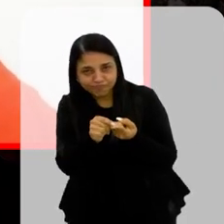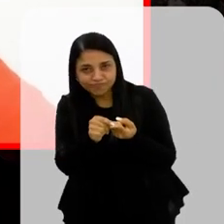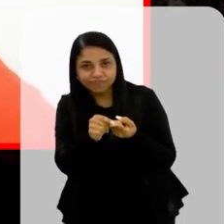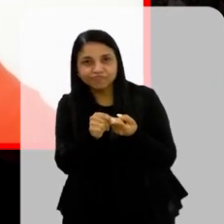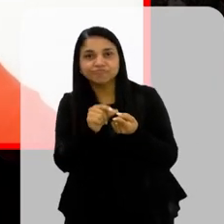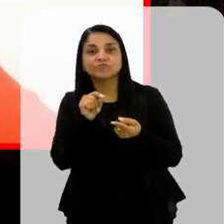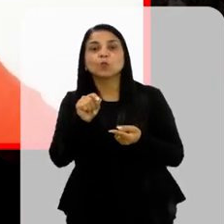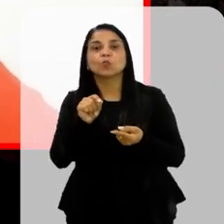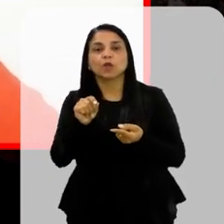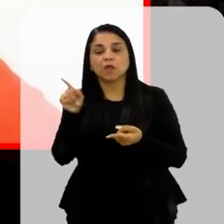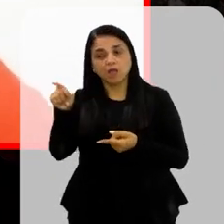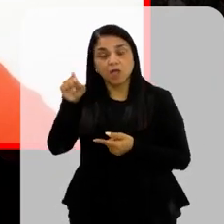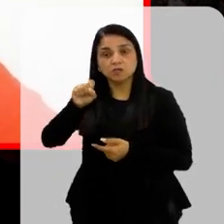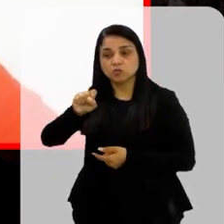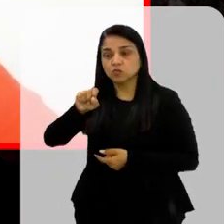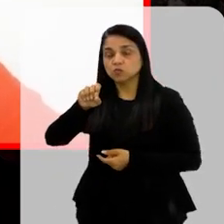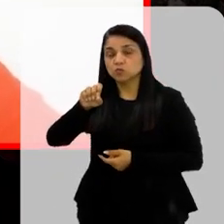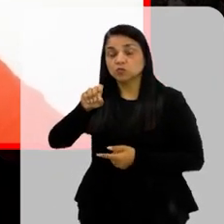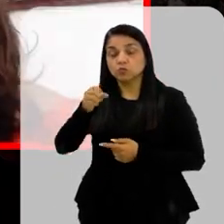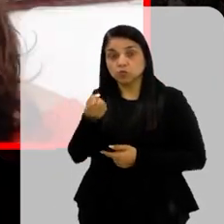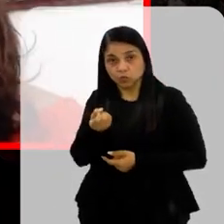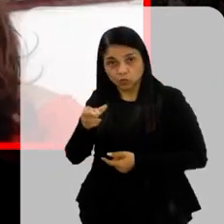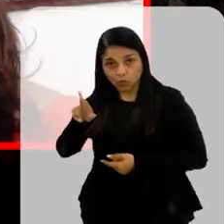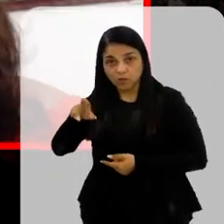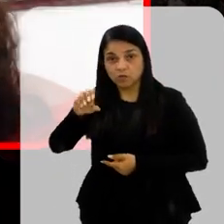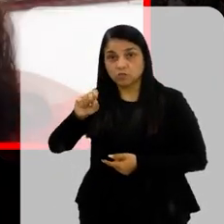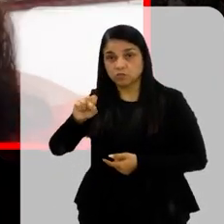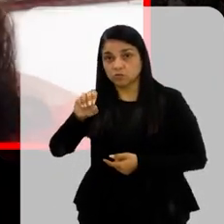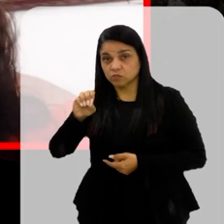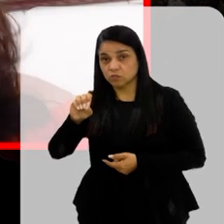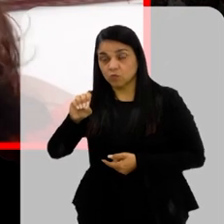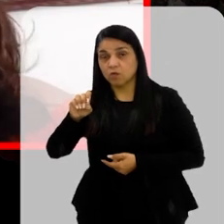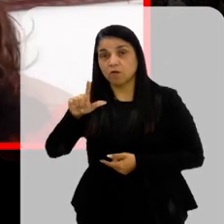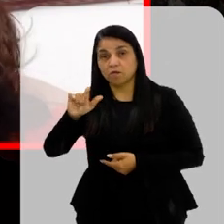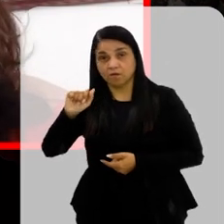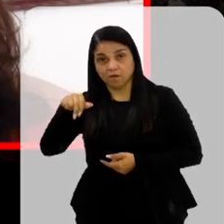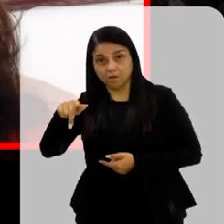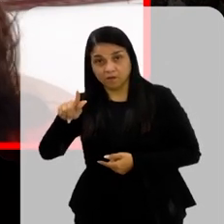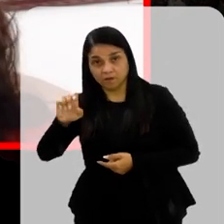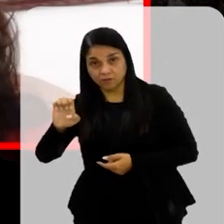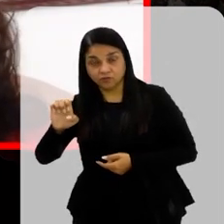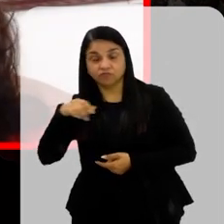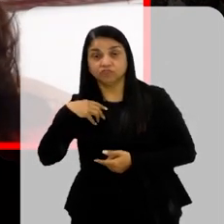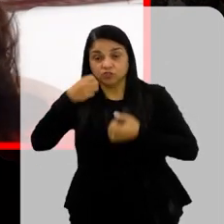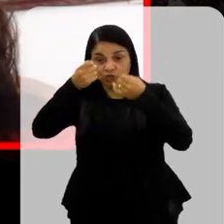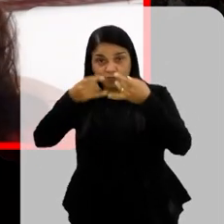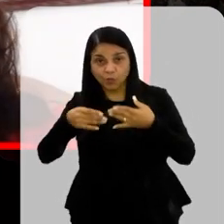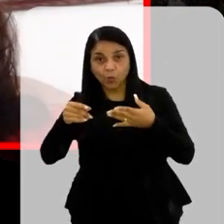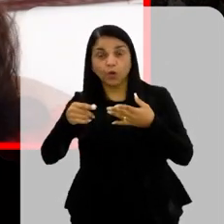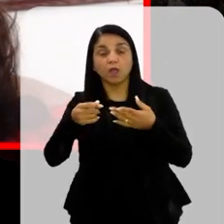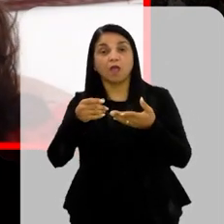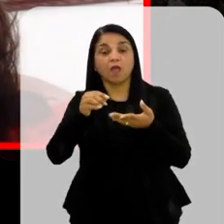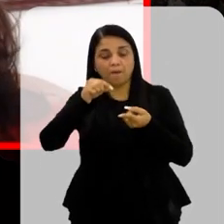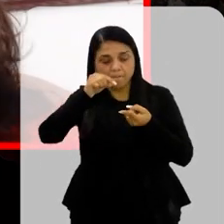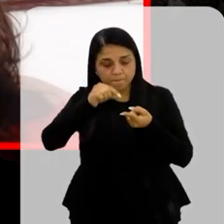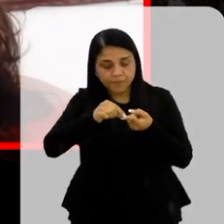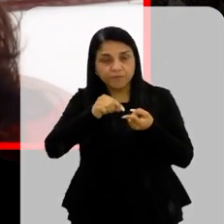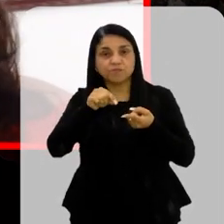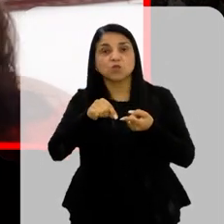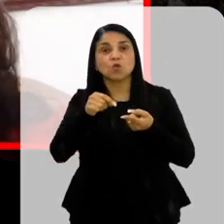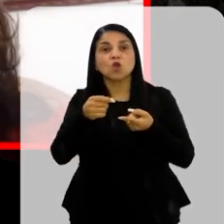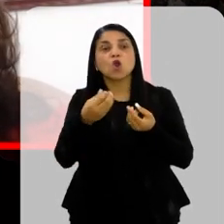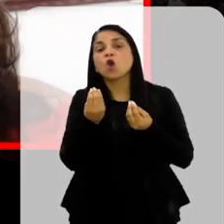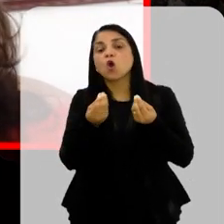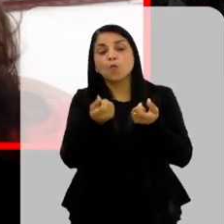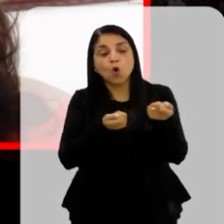Que é o caso Do que a doutora Solange Está falando aí Que é a medição da glicemia A gente não tem como Ter controle Do